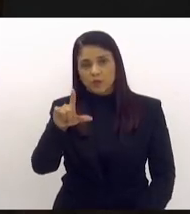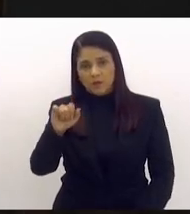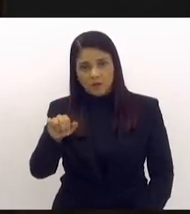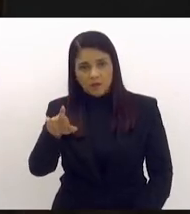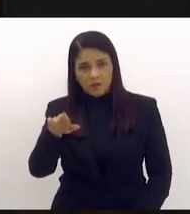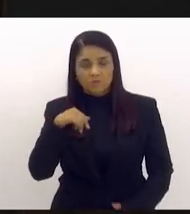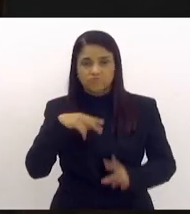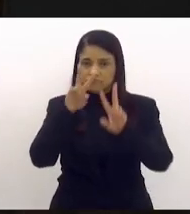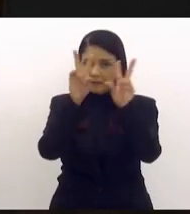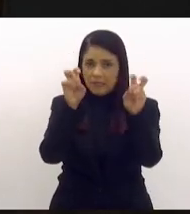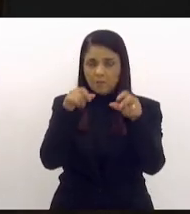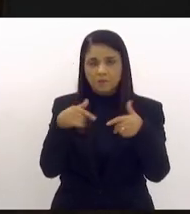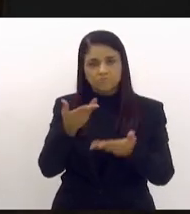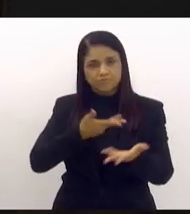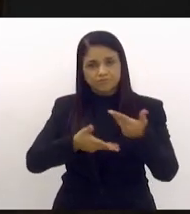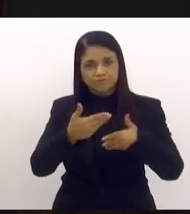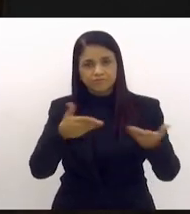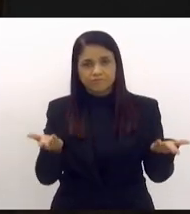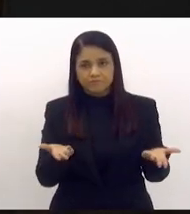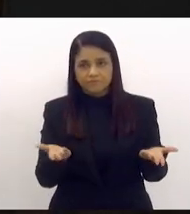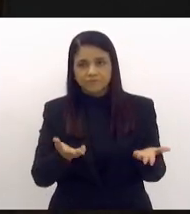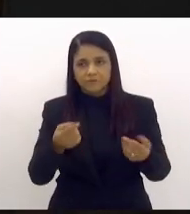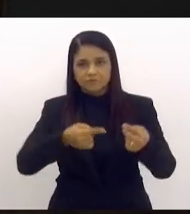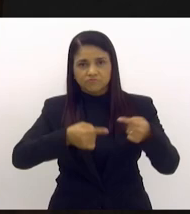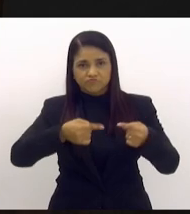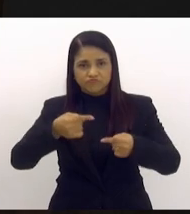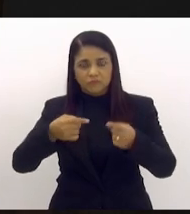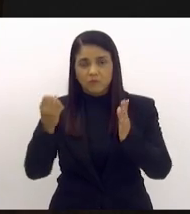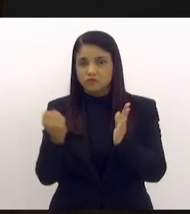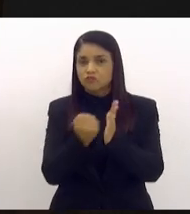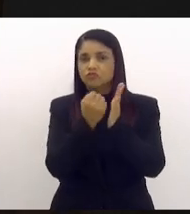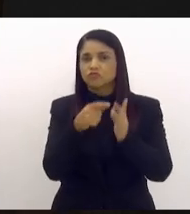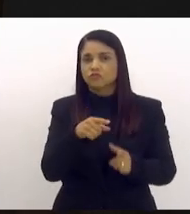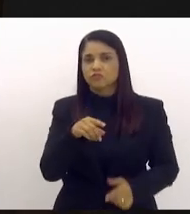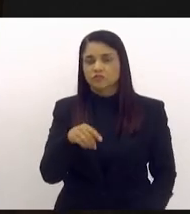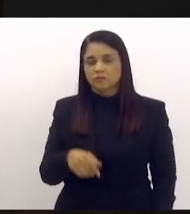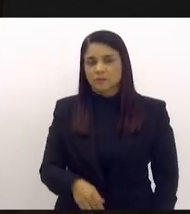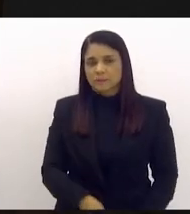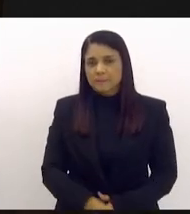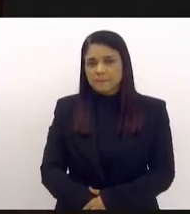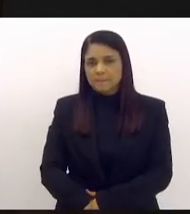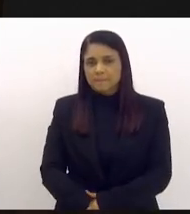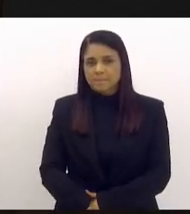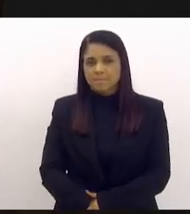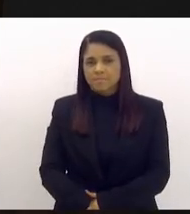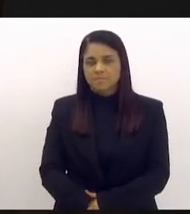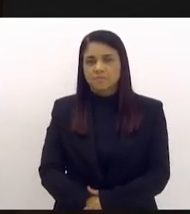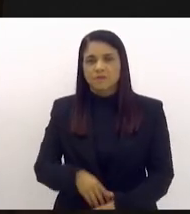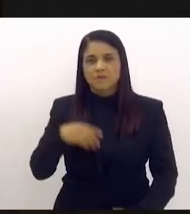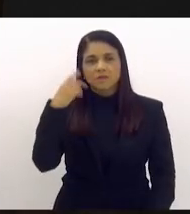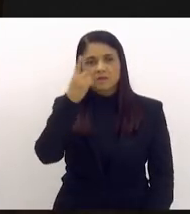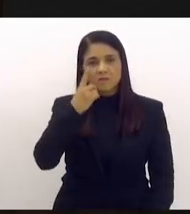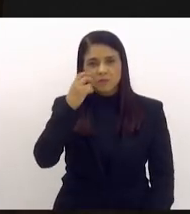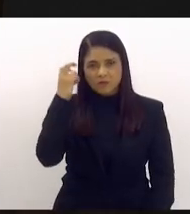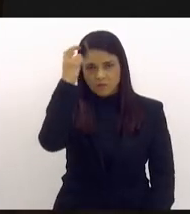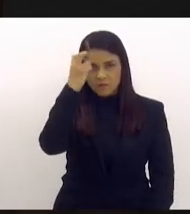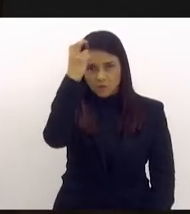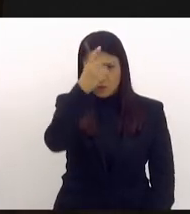que se trata. A gente... É um destaque. A deputada Verônica consegue.